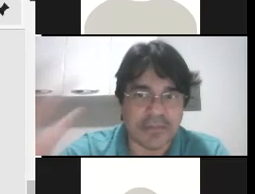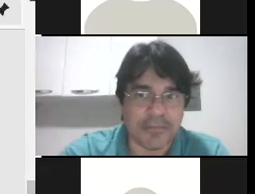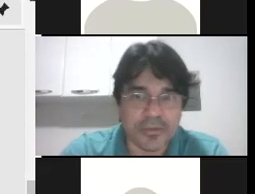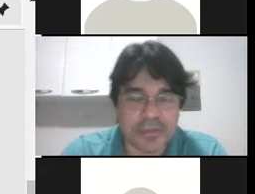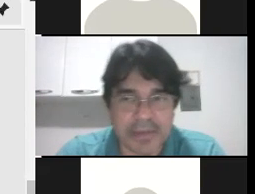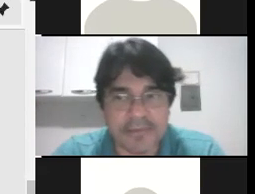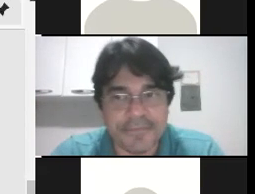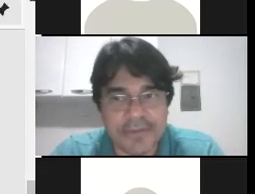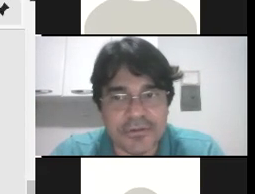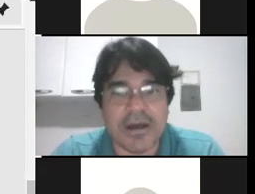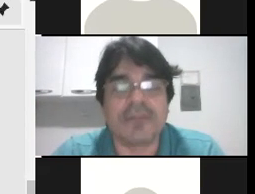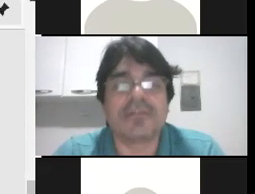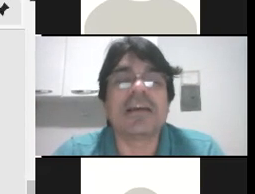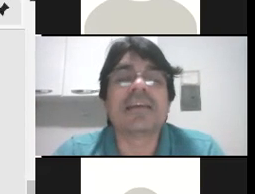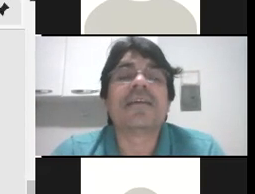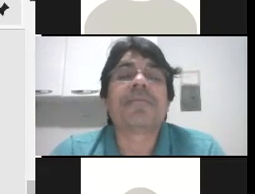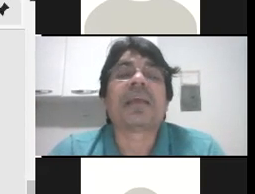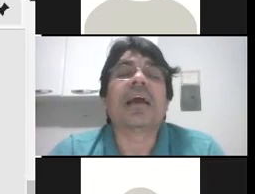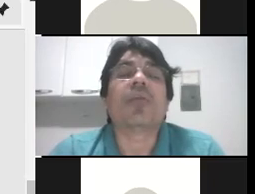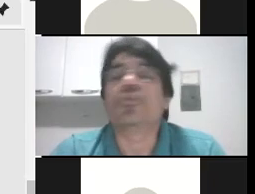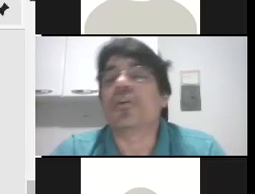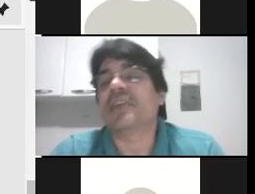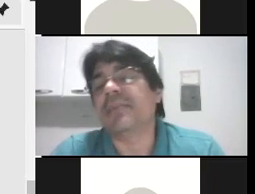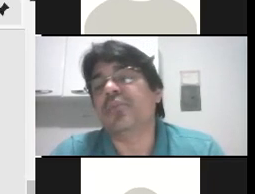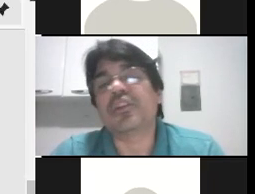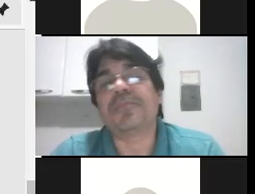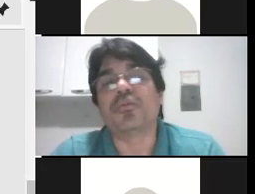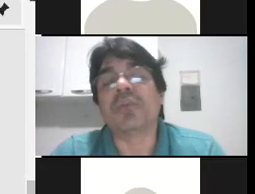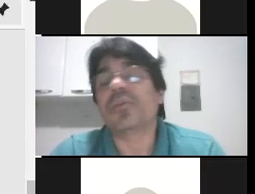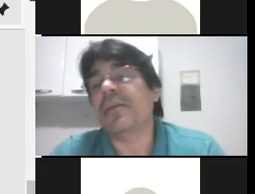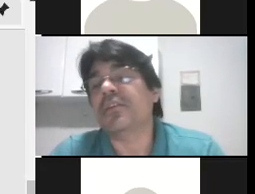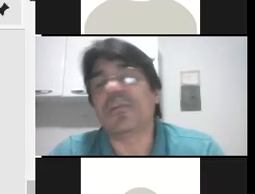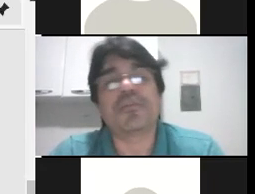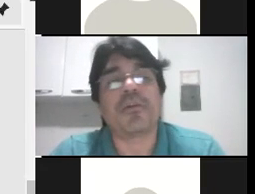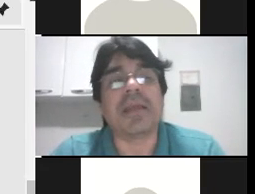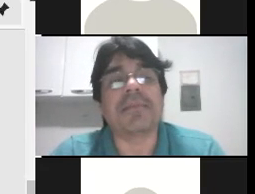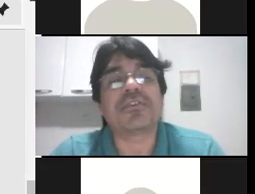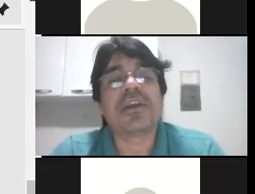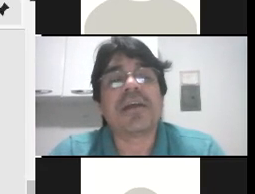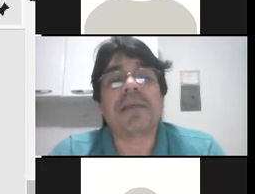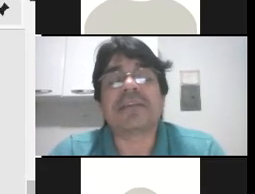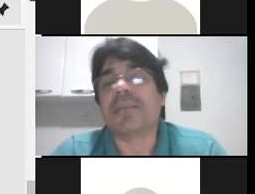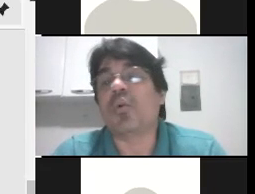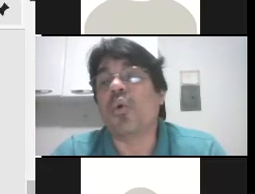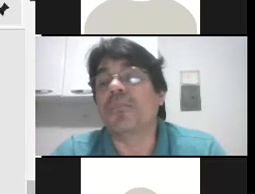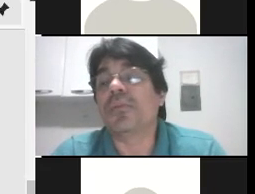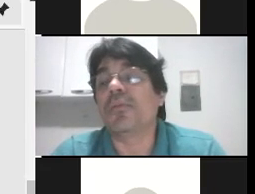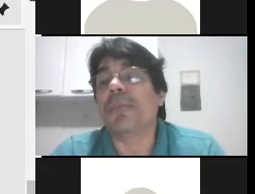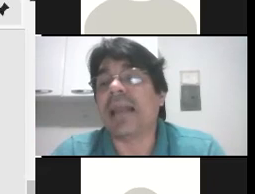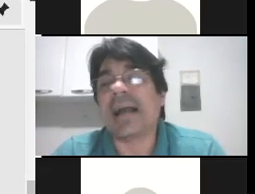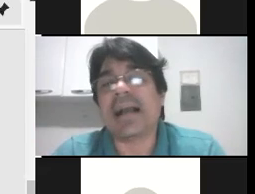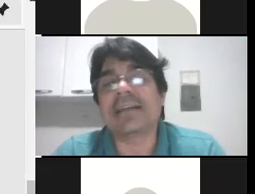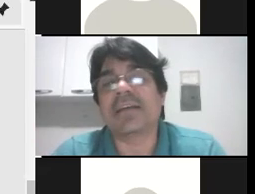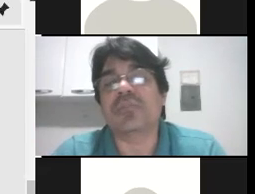na próxima videoaula quando nós estaremos expondo não somente sobre os problemas, mas também como